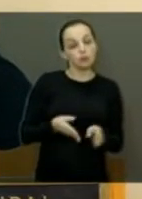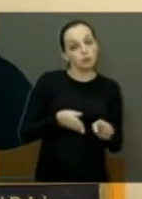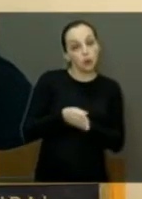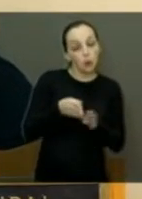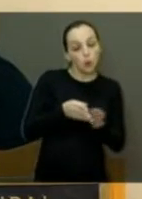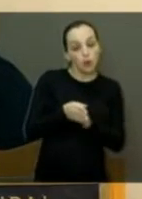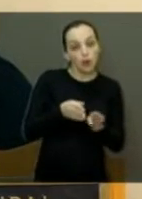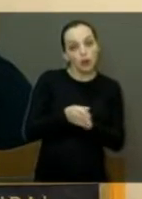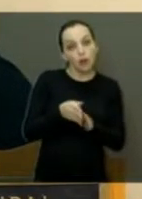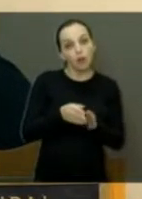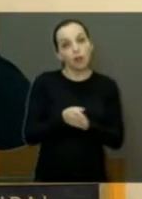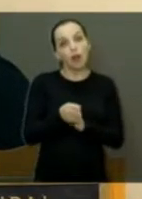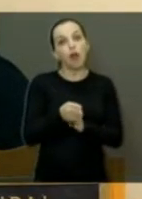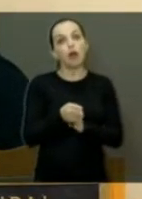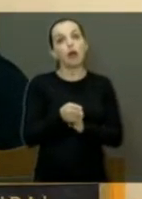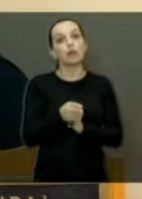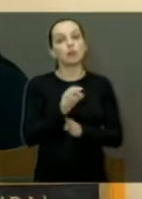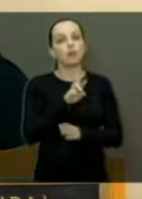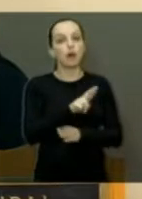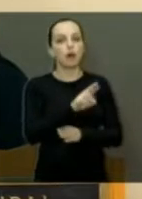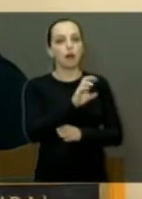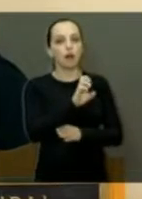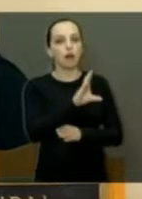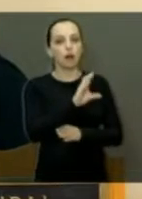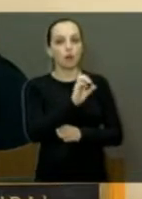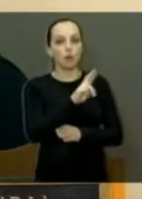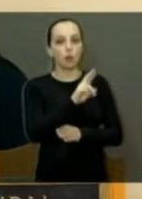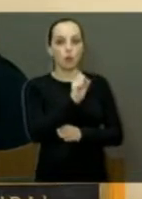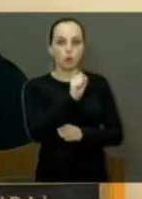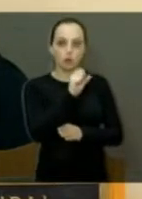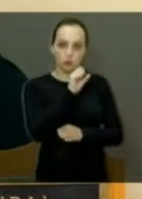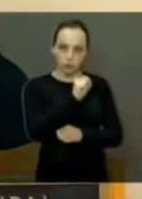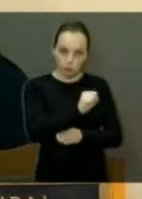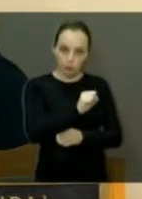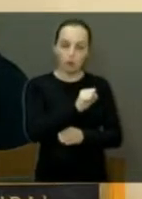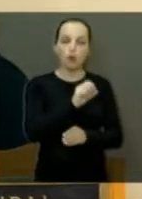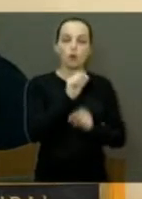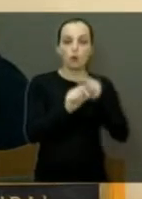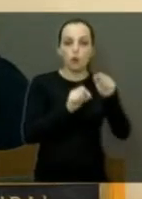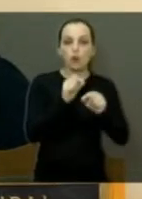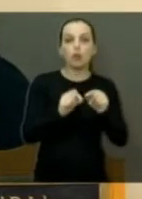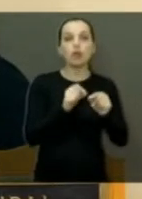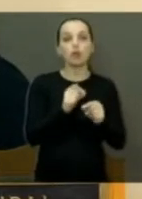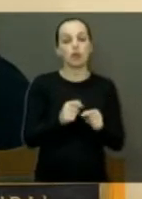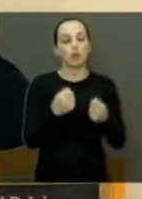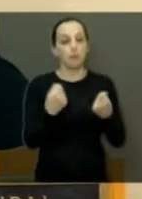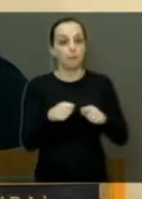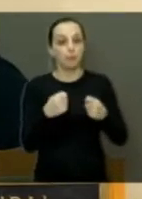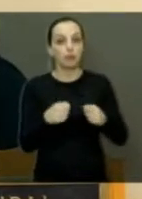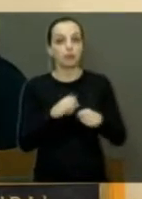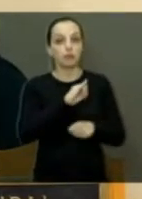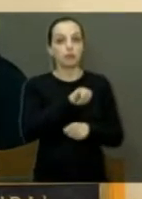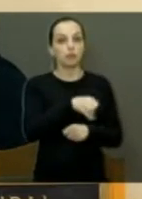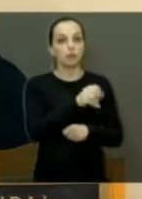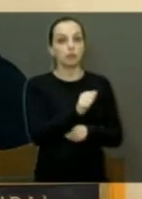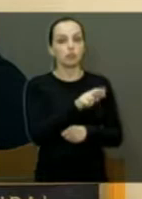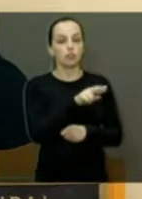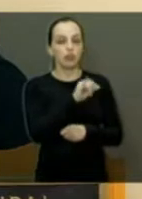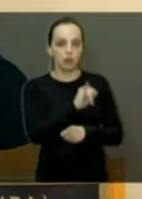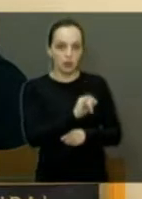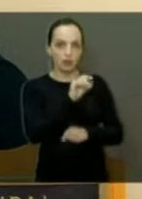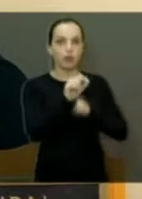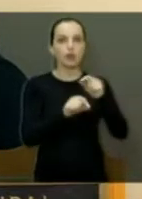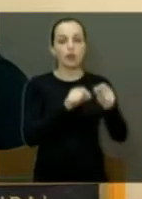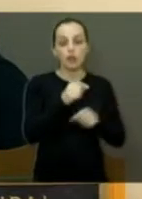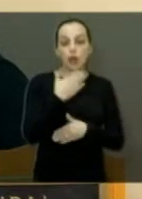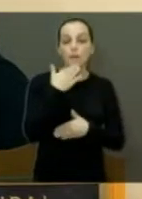para fazer o recurso, sim, fazer o recurso em primeira instância, que é para a JARE do município de São Paulo, fazer o